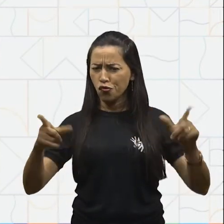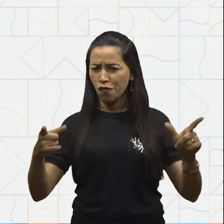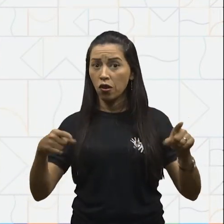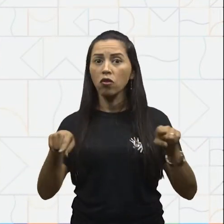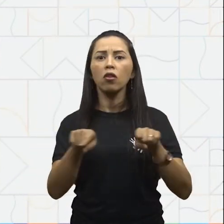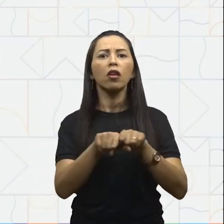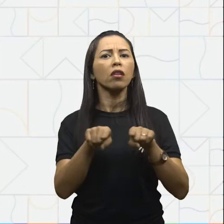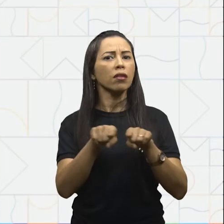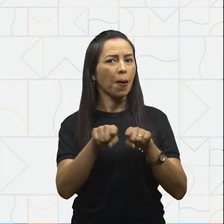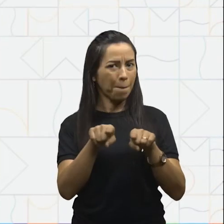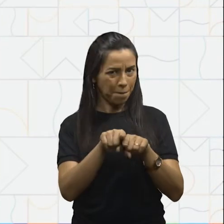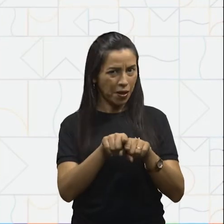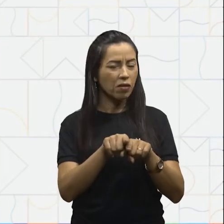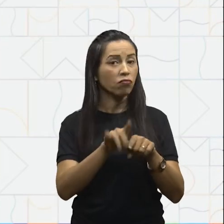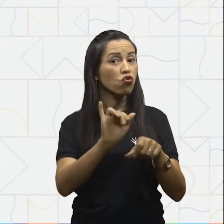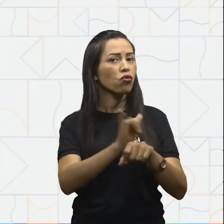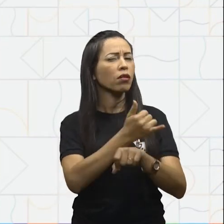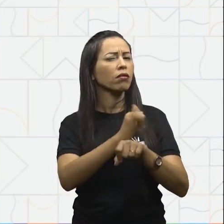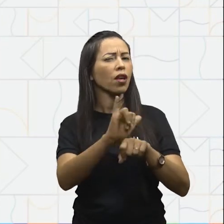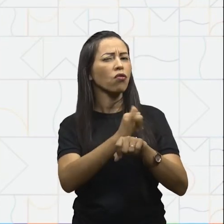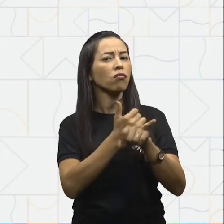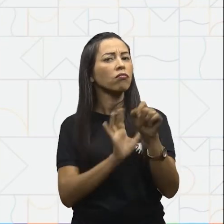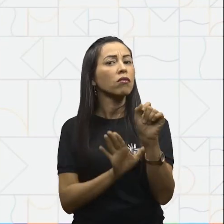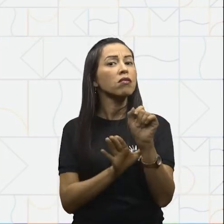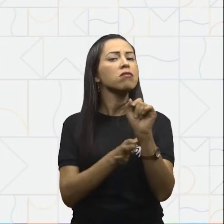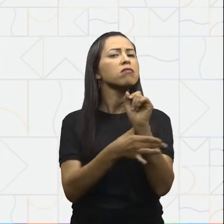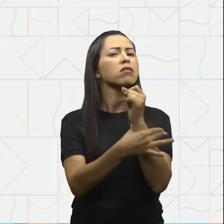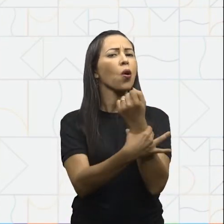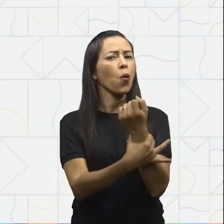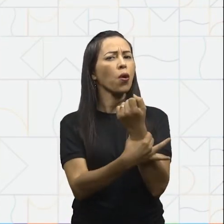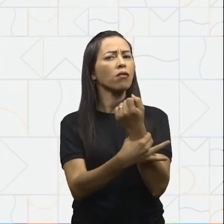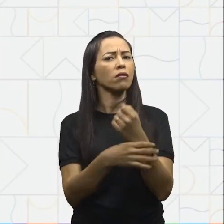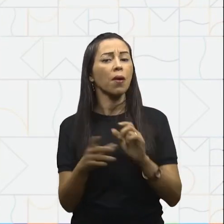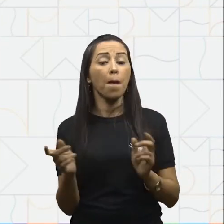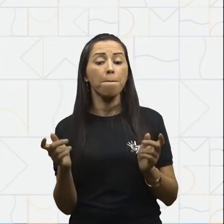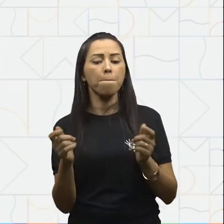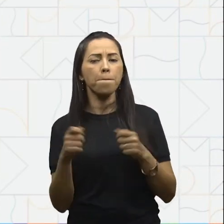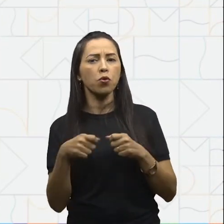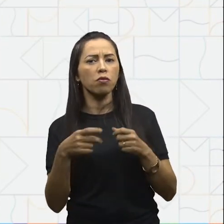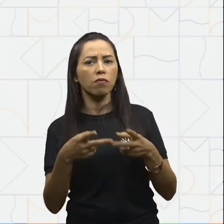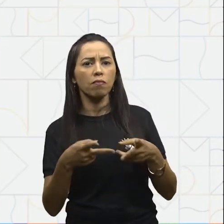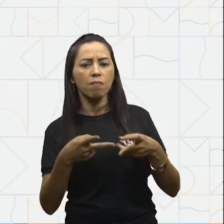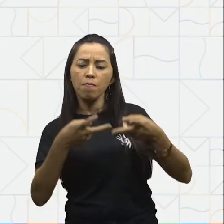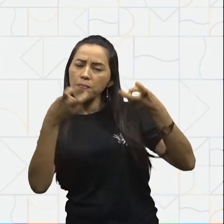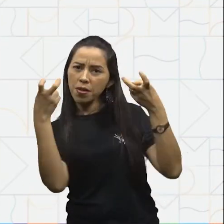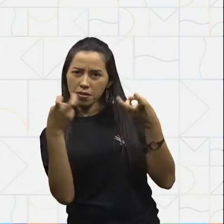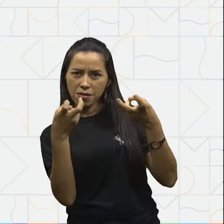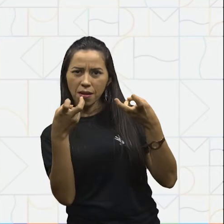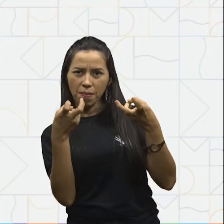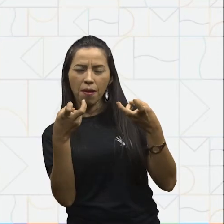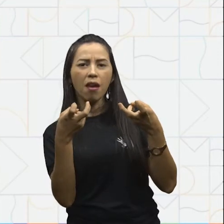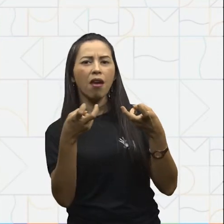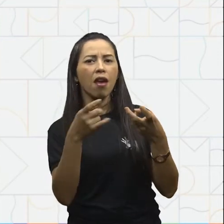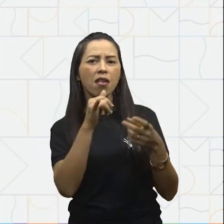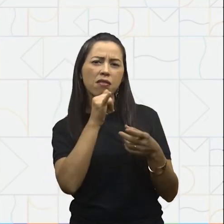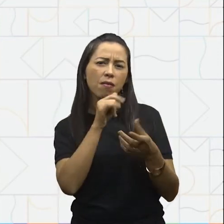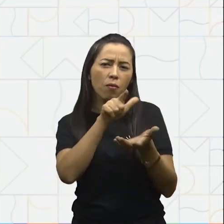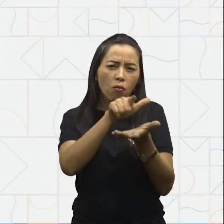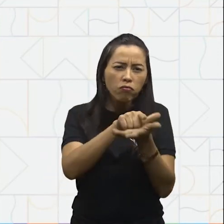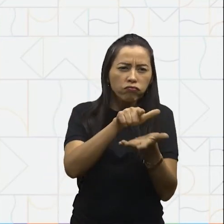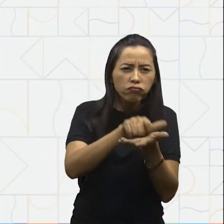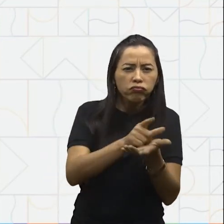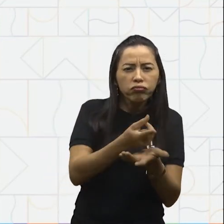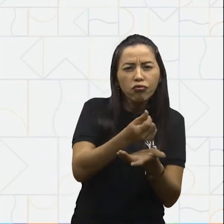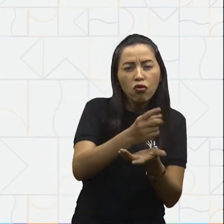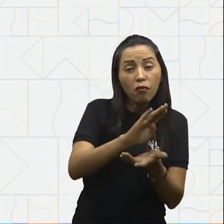segurança que facilitam a sua identificação e permitem identificar falsificações?